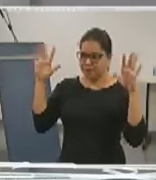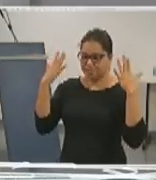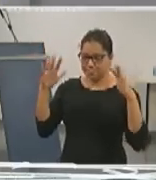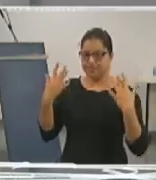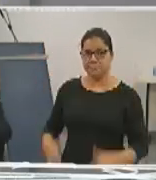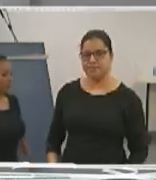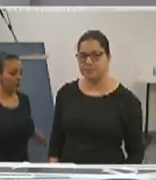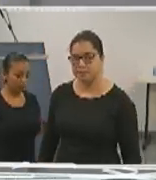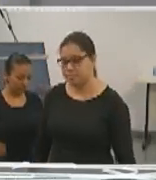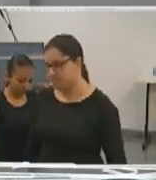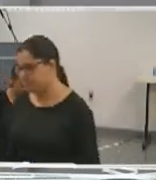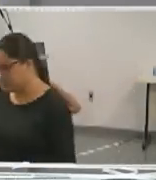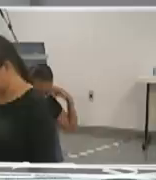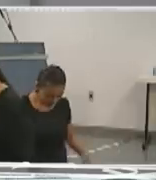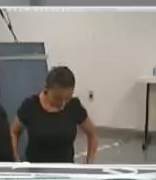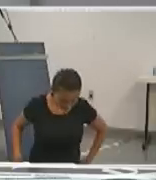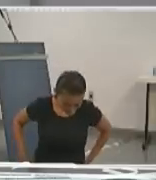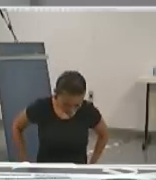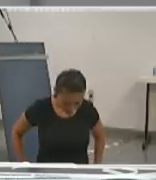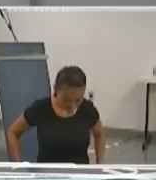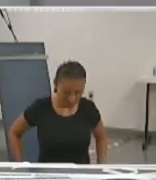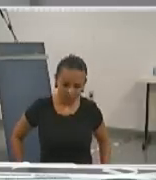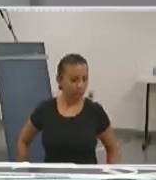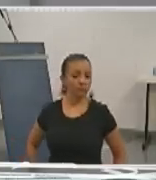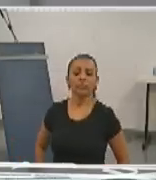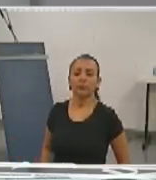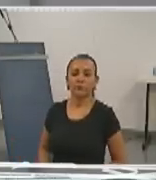Chapa 2, sete minutos.